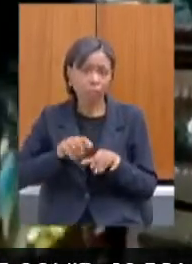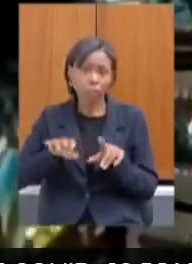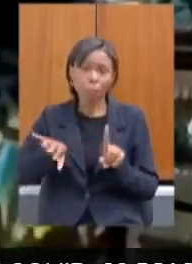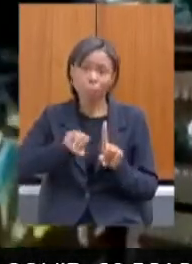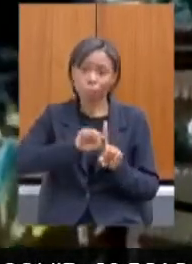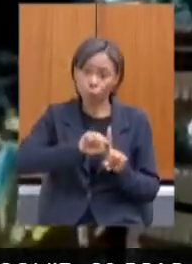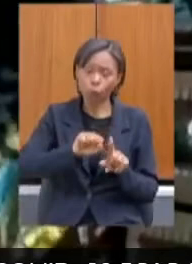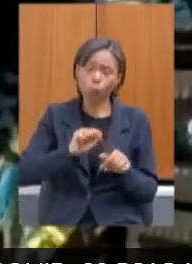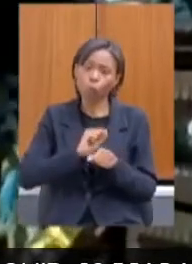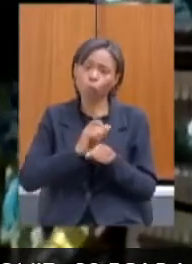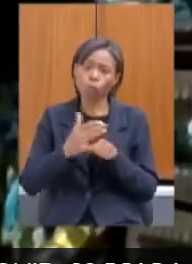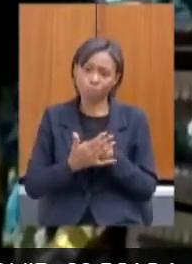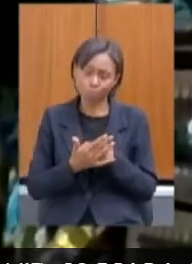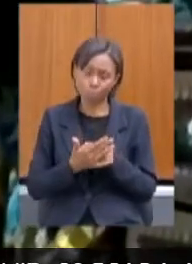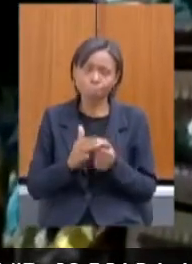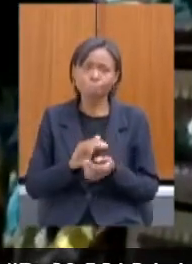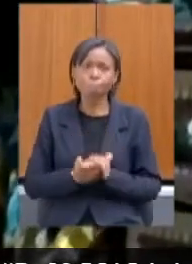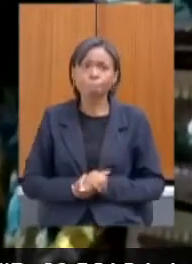secretária,